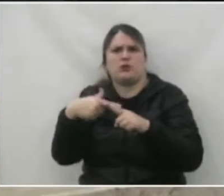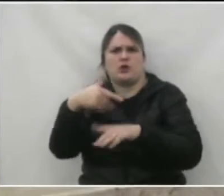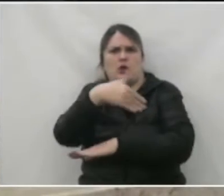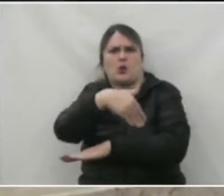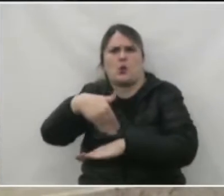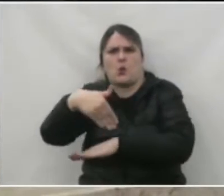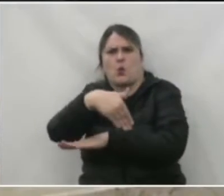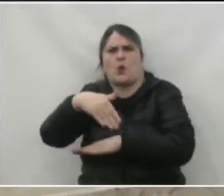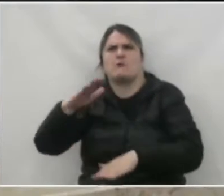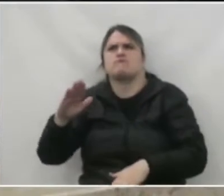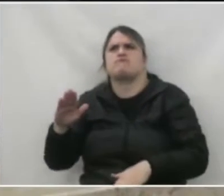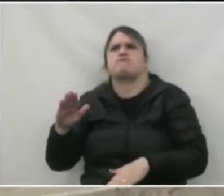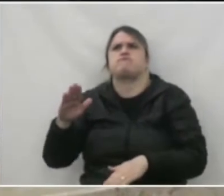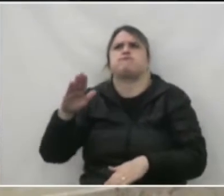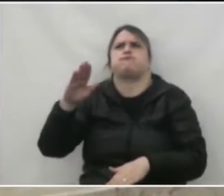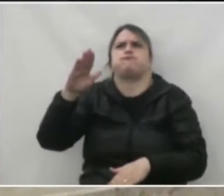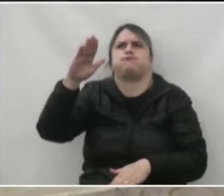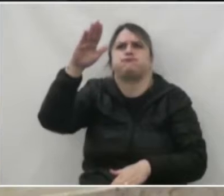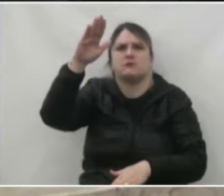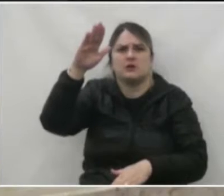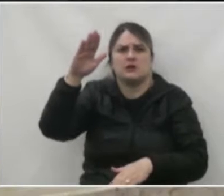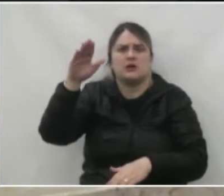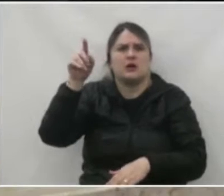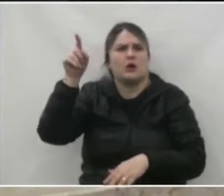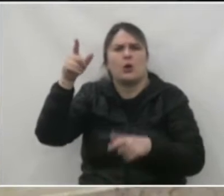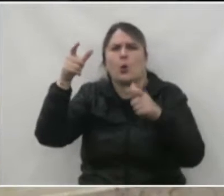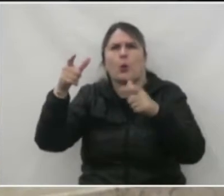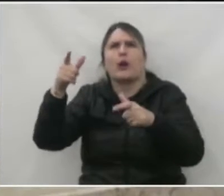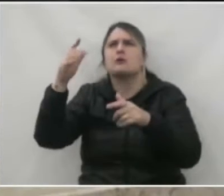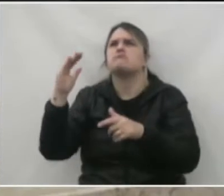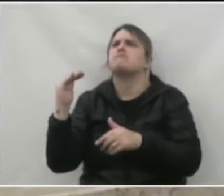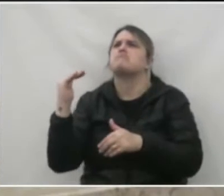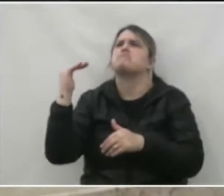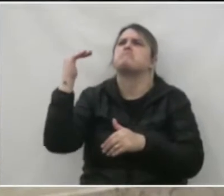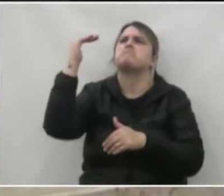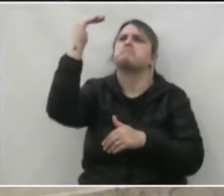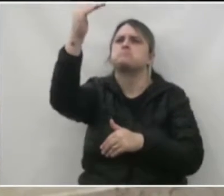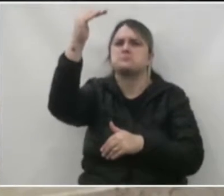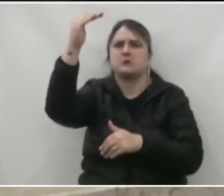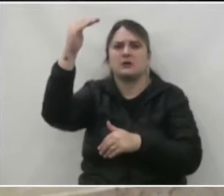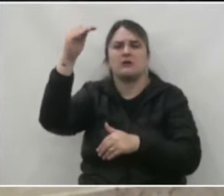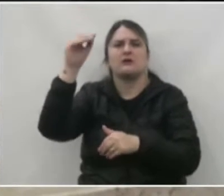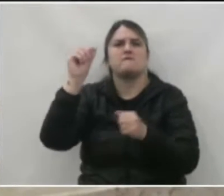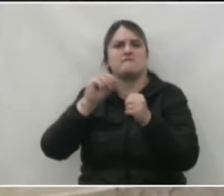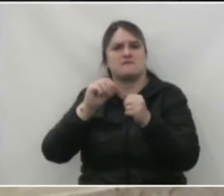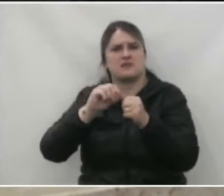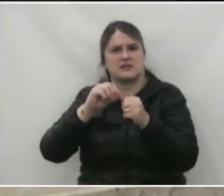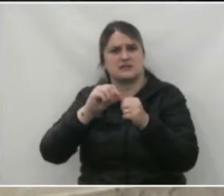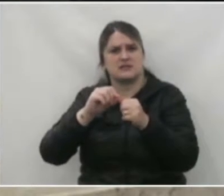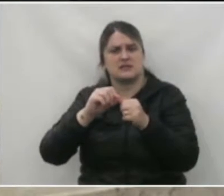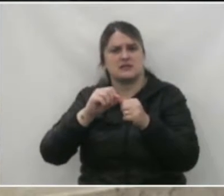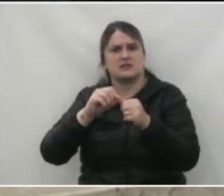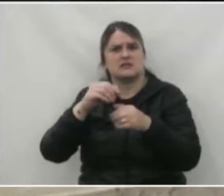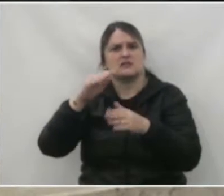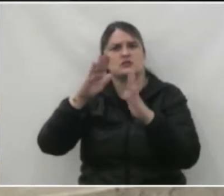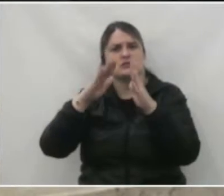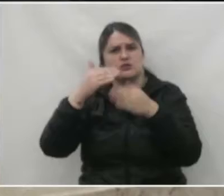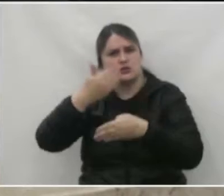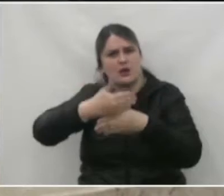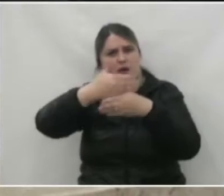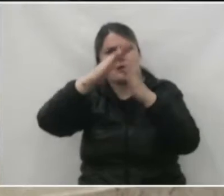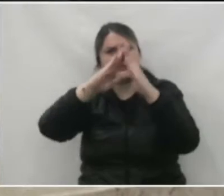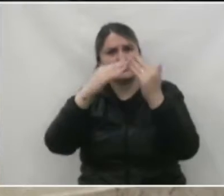Quem conhece a Lagoa Dourado vai ver, o lugar mais alto, acho que tem lá na Lagoa Dourado, eles fizeram a creche lá em cima,